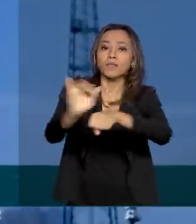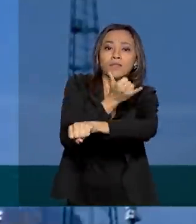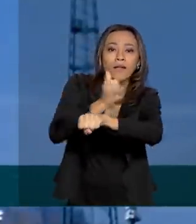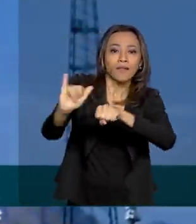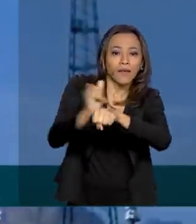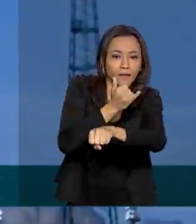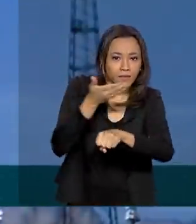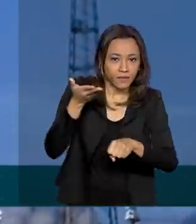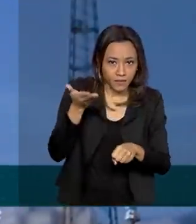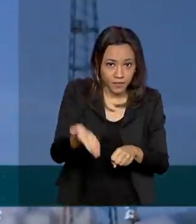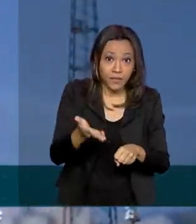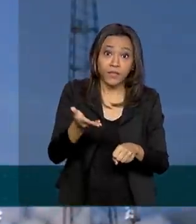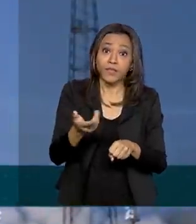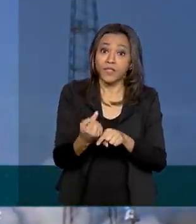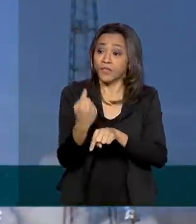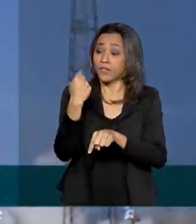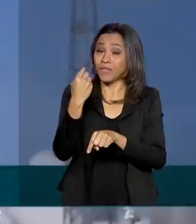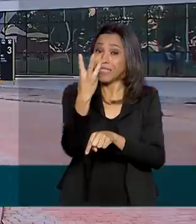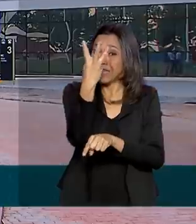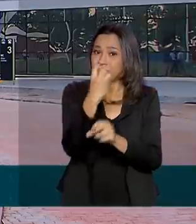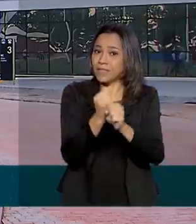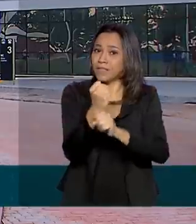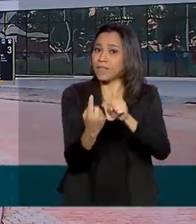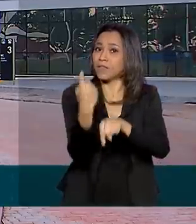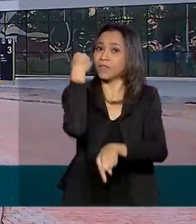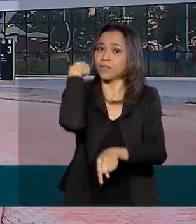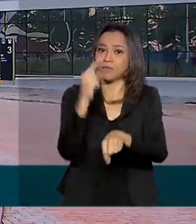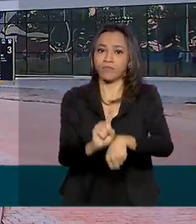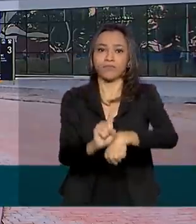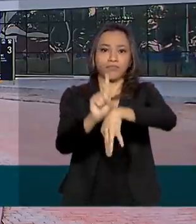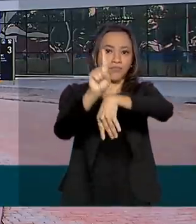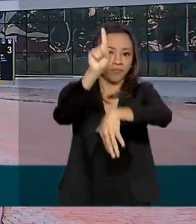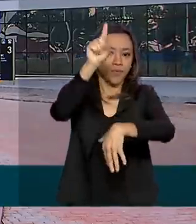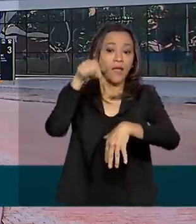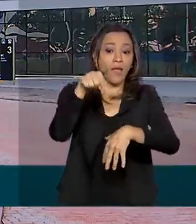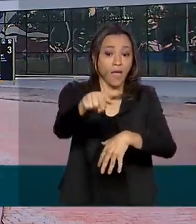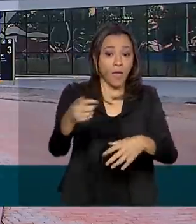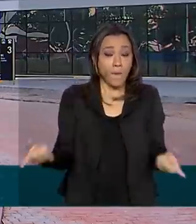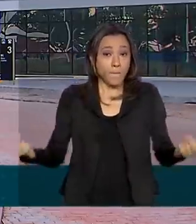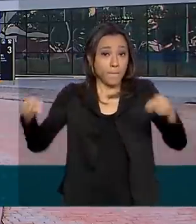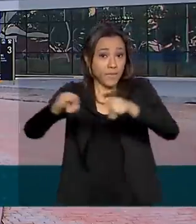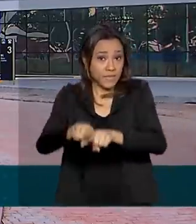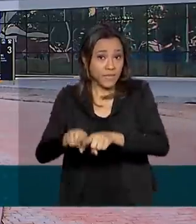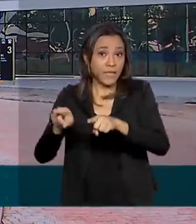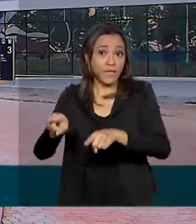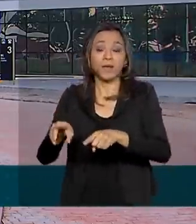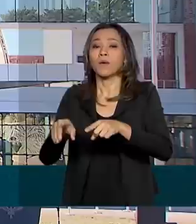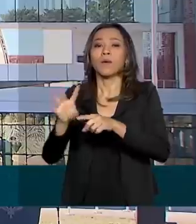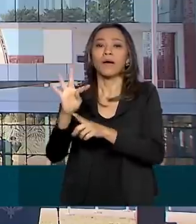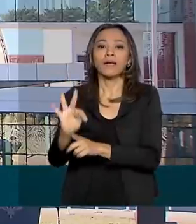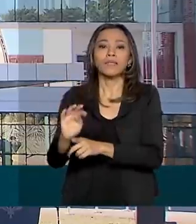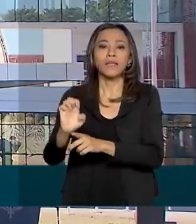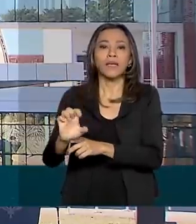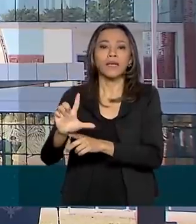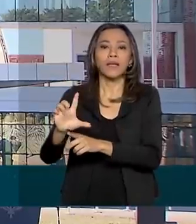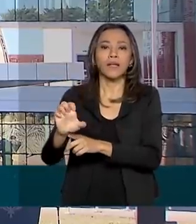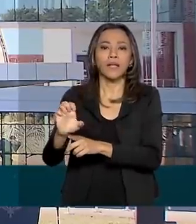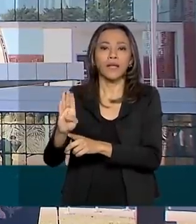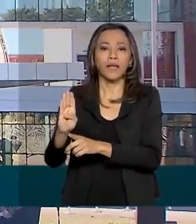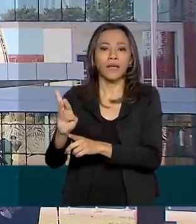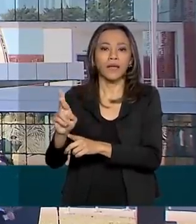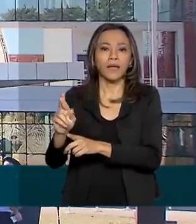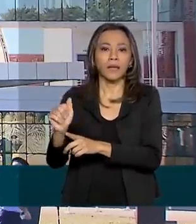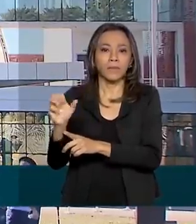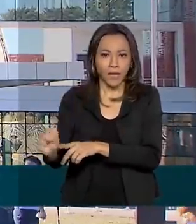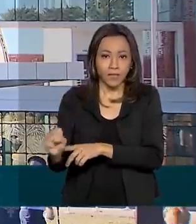SGDC, lançado há três anos. O prédio, feito em parceria com a Telebras, foi projetado de forma a evitar que as atividades sejam